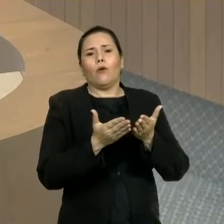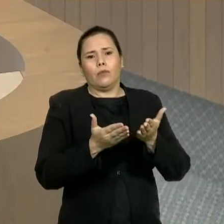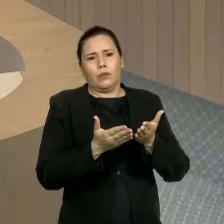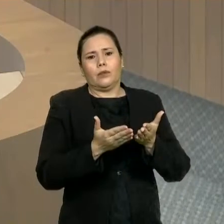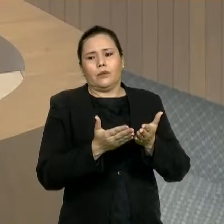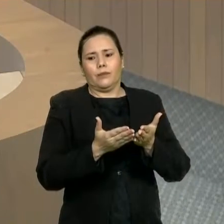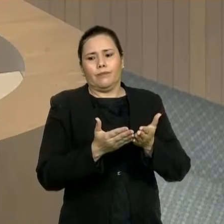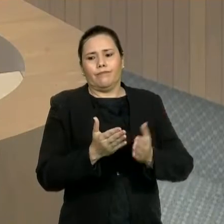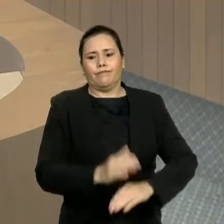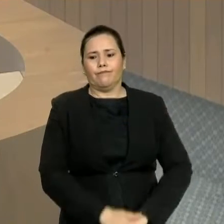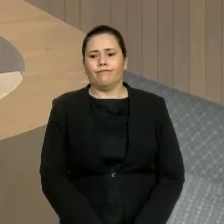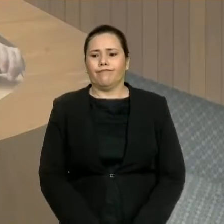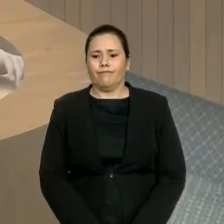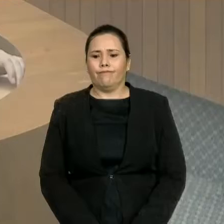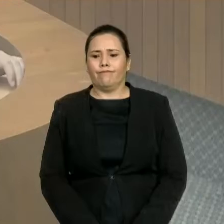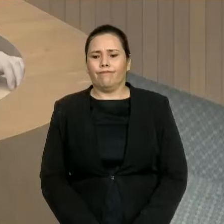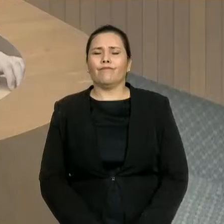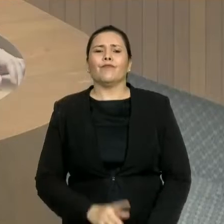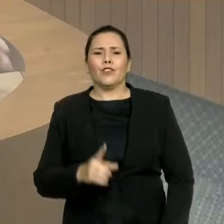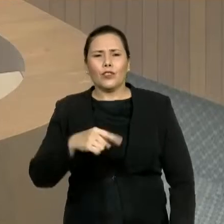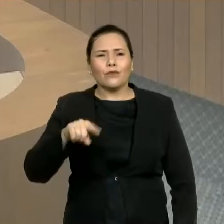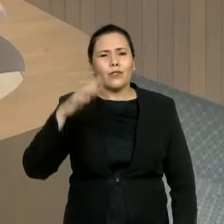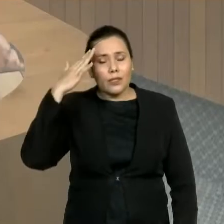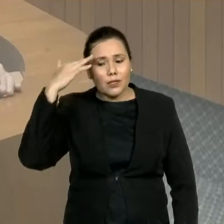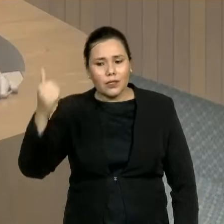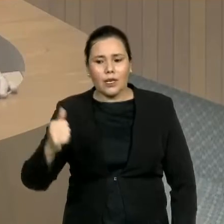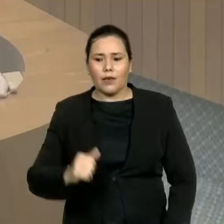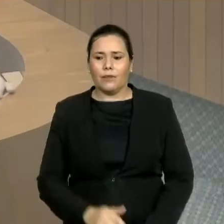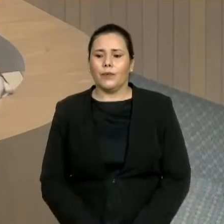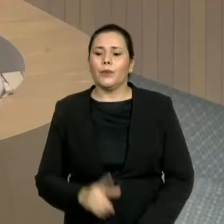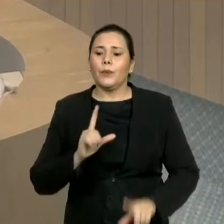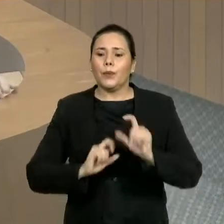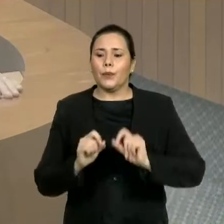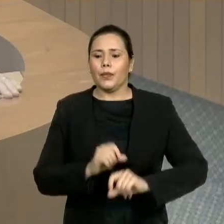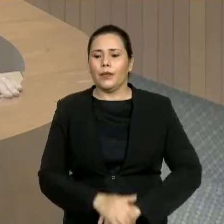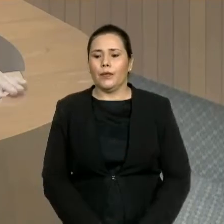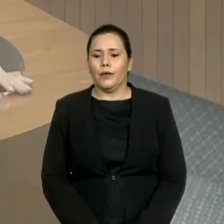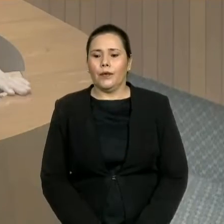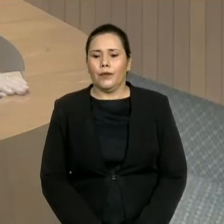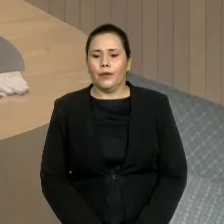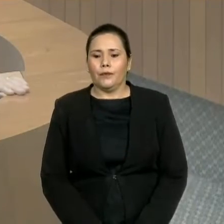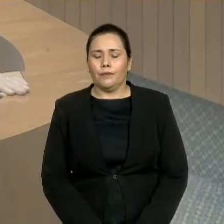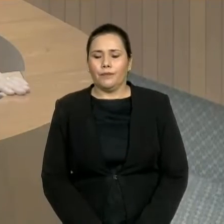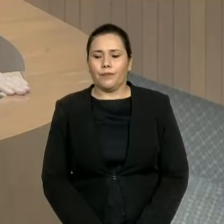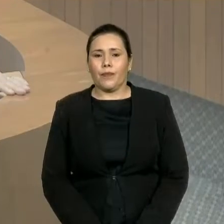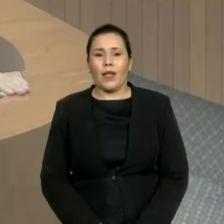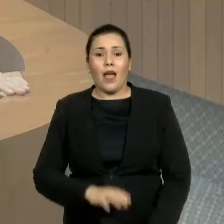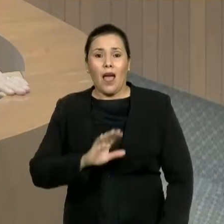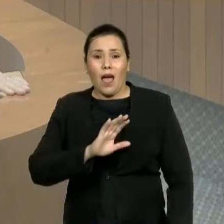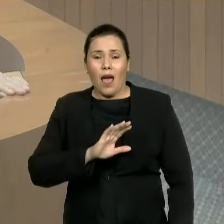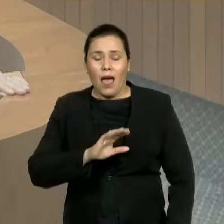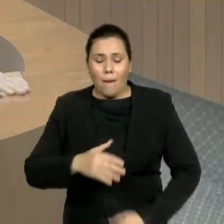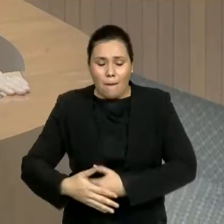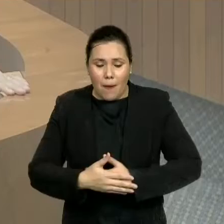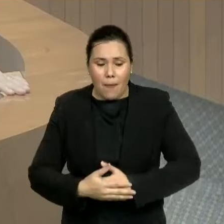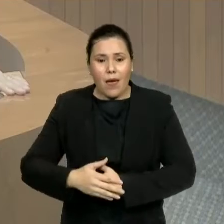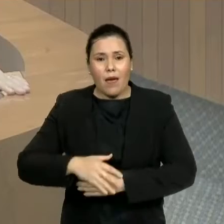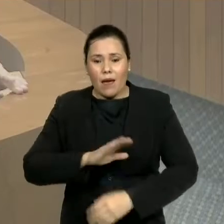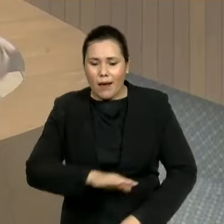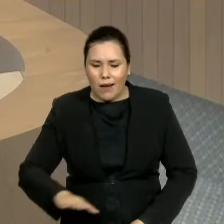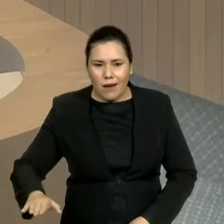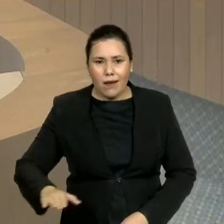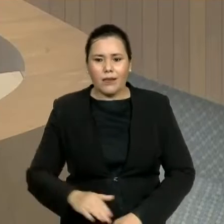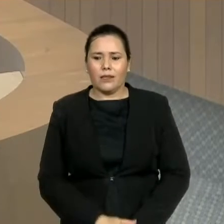conta de algo que é paradoxal. Por incrível que pareça, o número de crianças com acesso a creche,